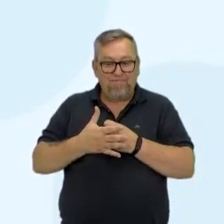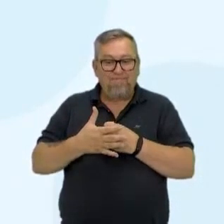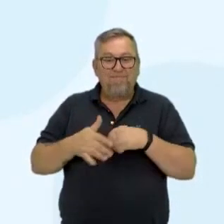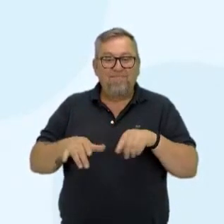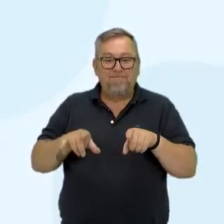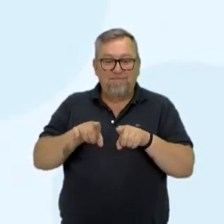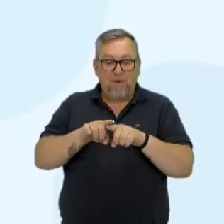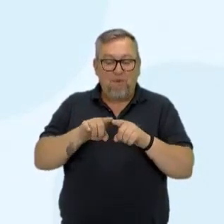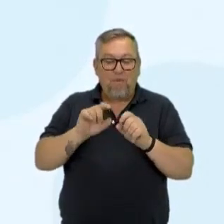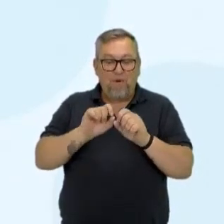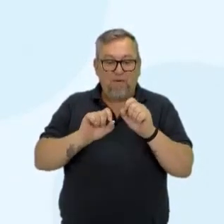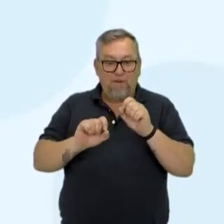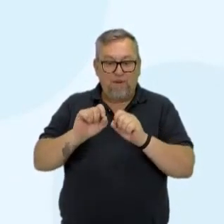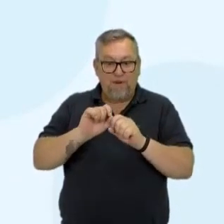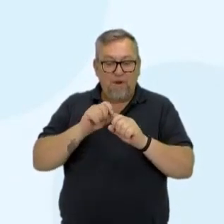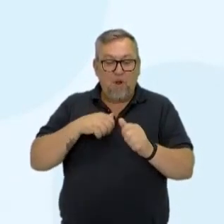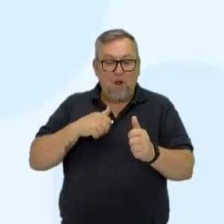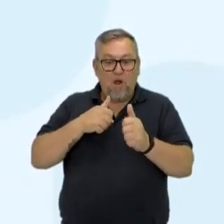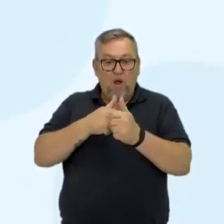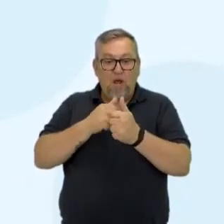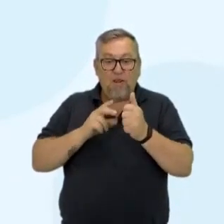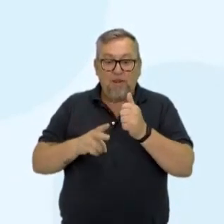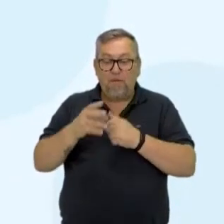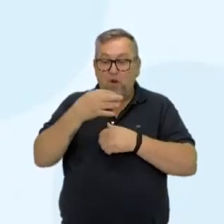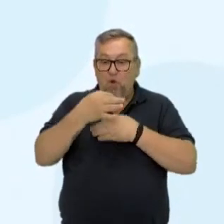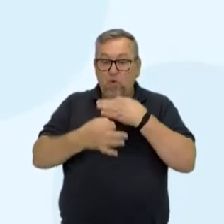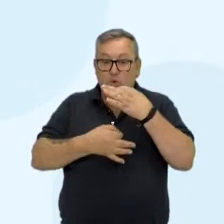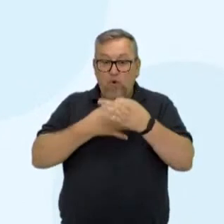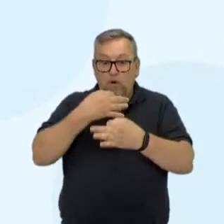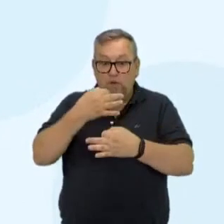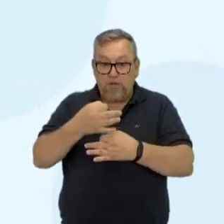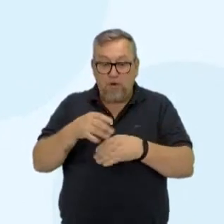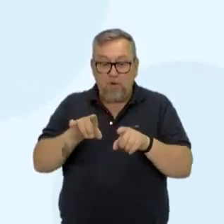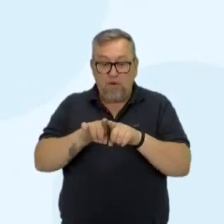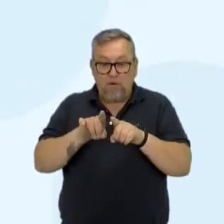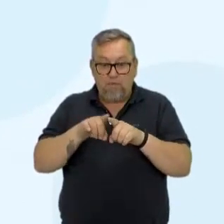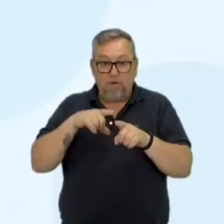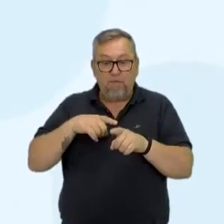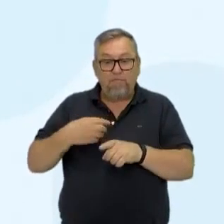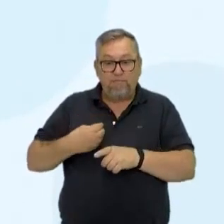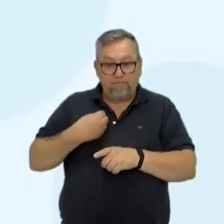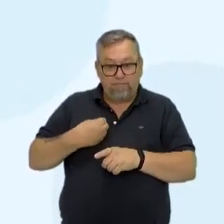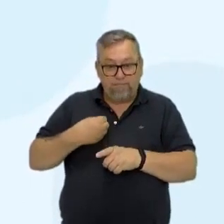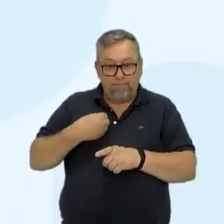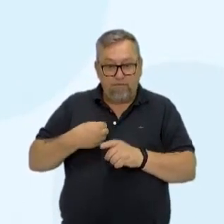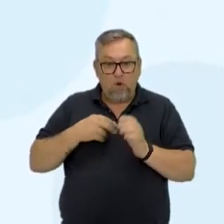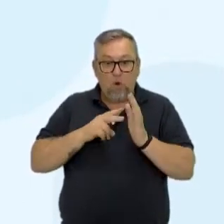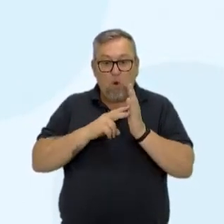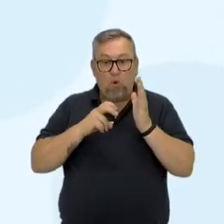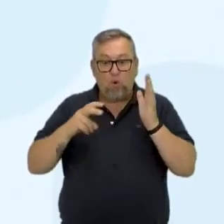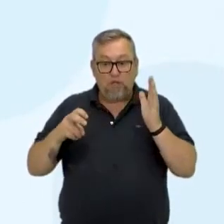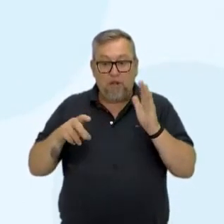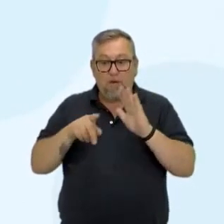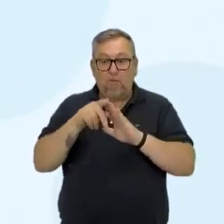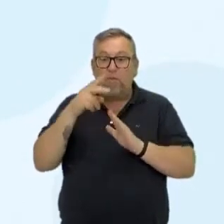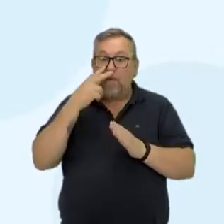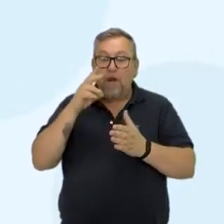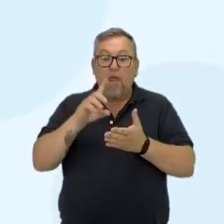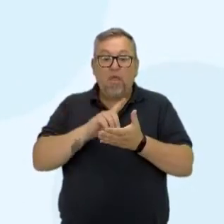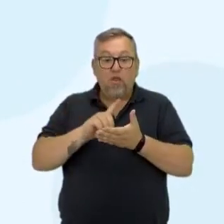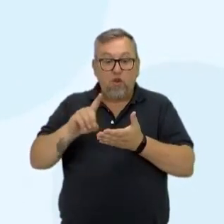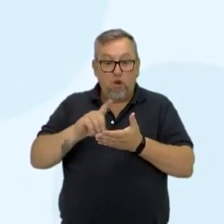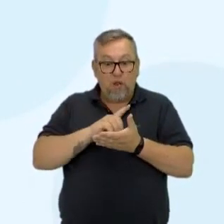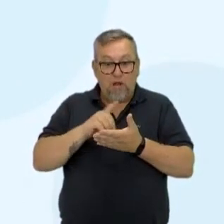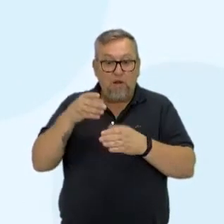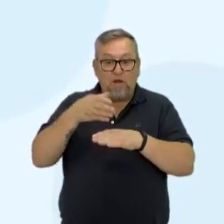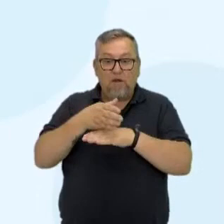elaborar uma rotina de acompanhamento, gente dá sempre aquela sugestão de você elaborar um diário de bordo, um glossário, que é tipo um dicionário, acessar e realizar